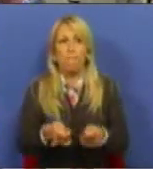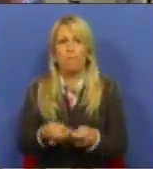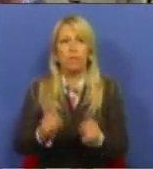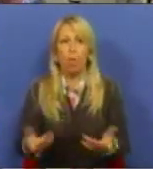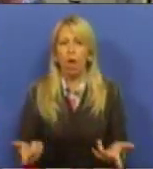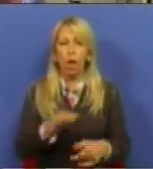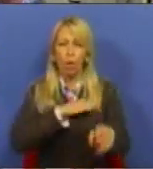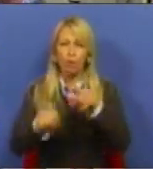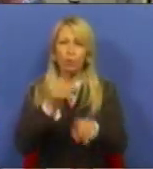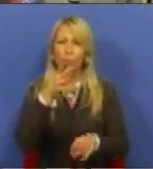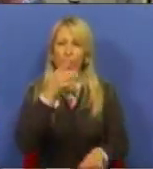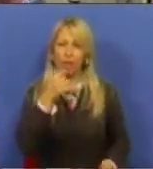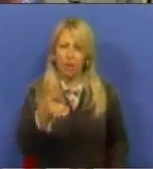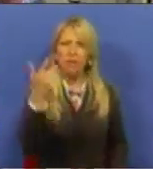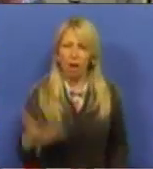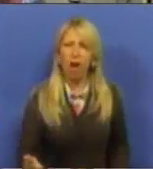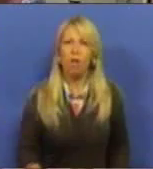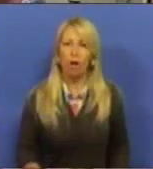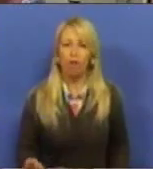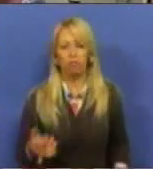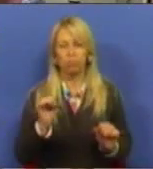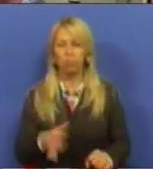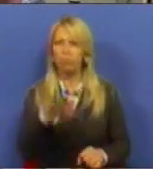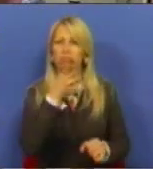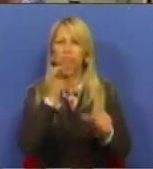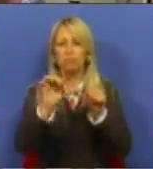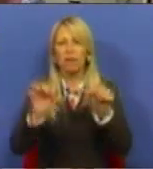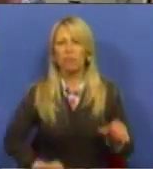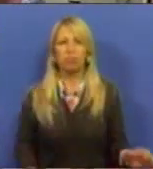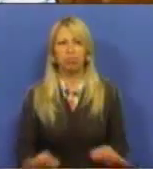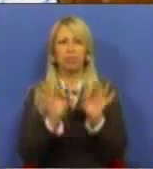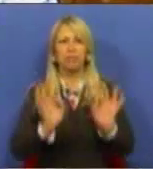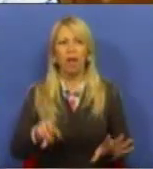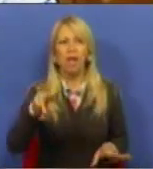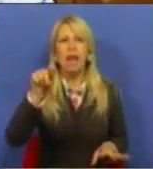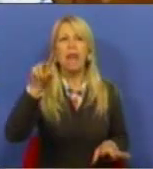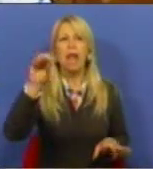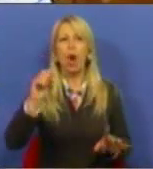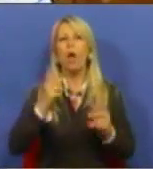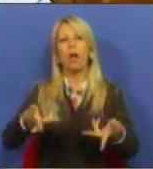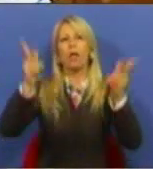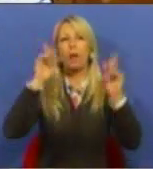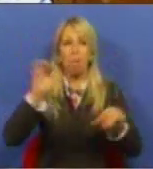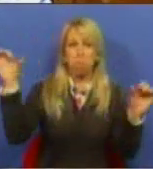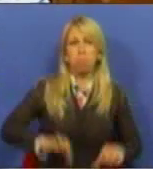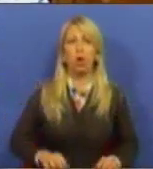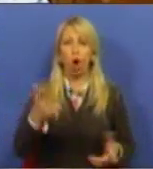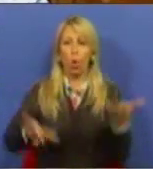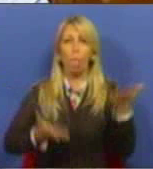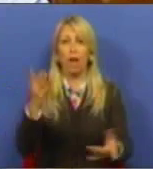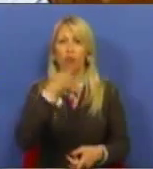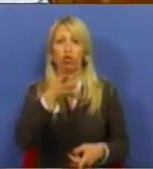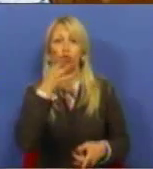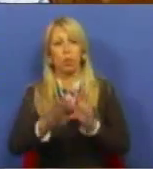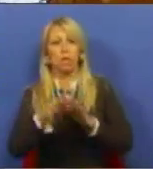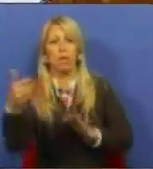aqui acabou de fazer foi o discurso mais neoliberal que existe. É pior que o discurso da direita. É pior